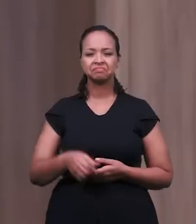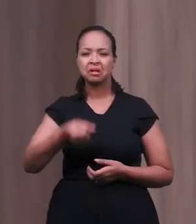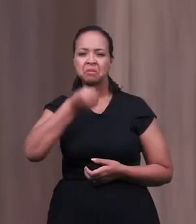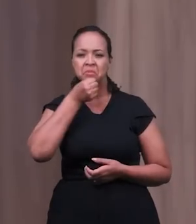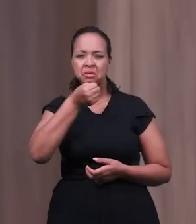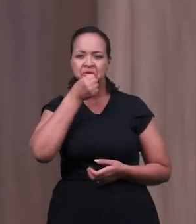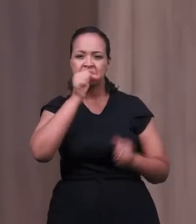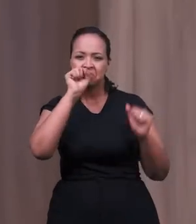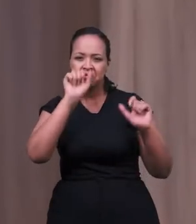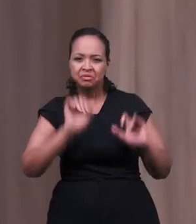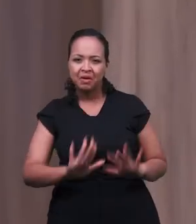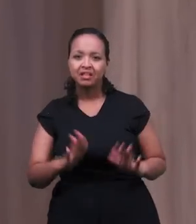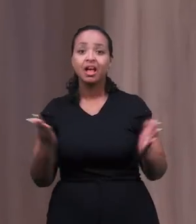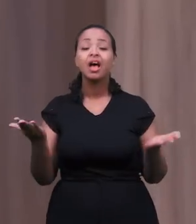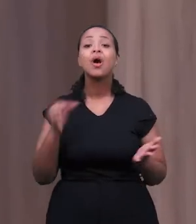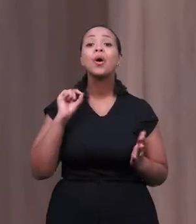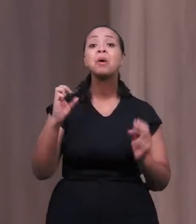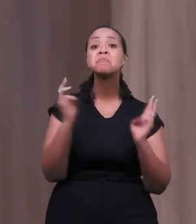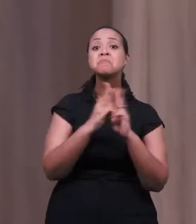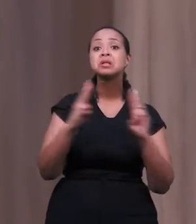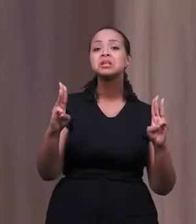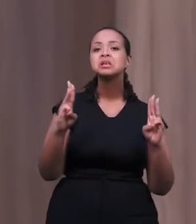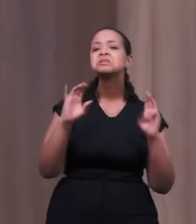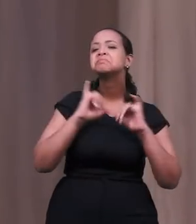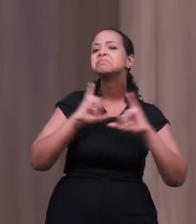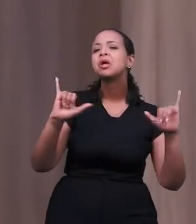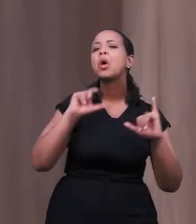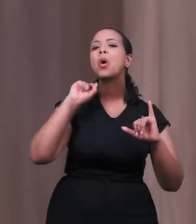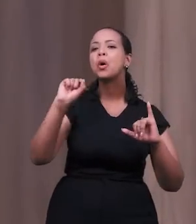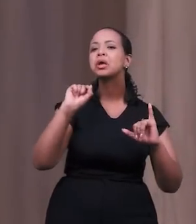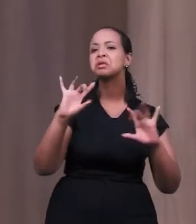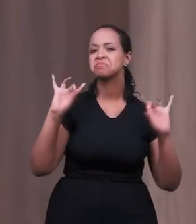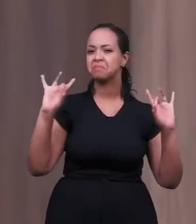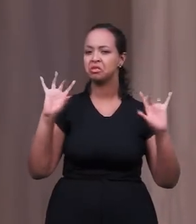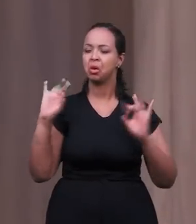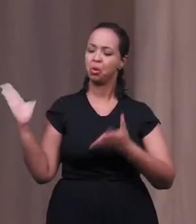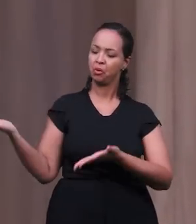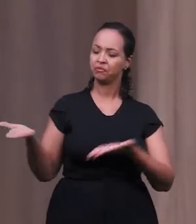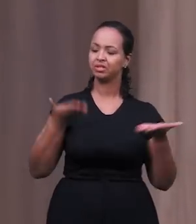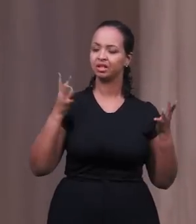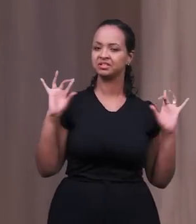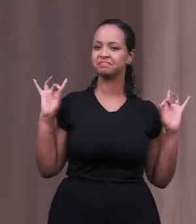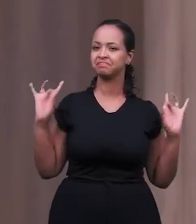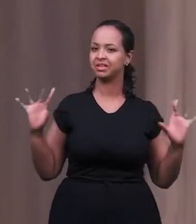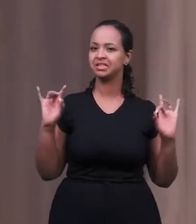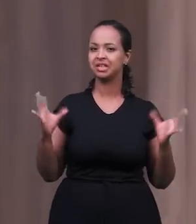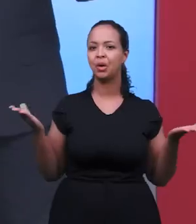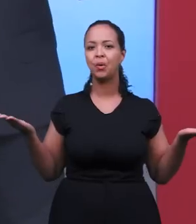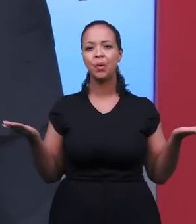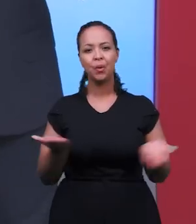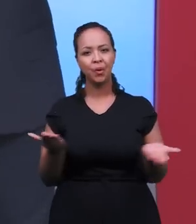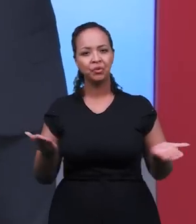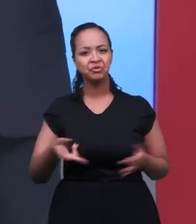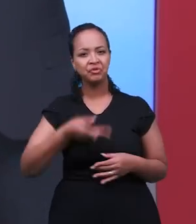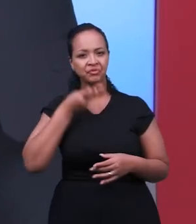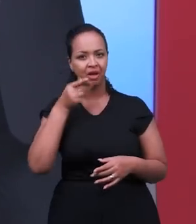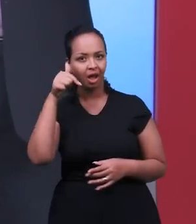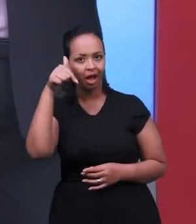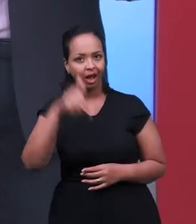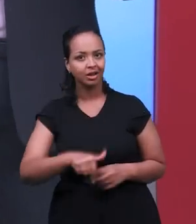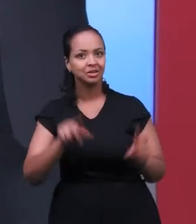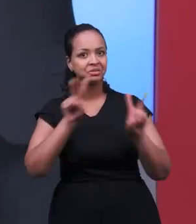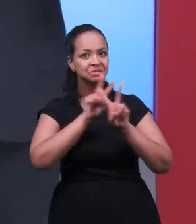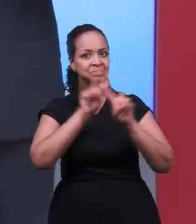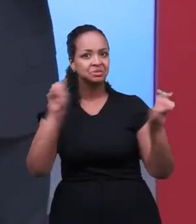Reportagem abençoada, não é verdade? Já que o Manaí News é o Manaí News especial, é claro, nós temos um convidado especial. Hoje, nós vamos